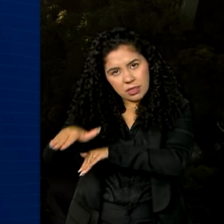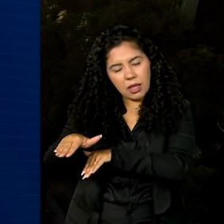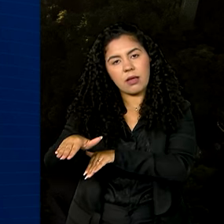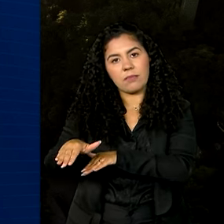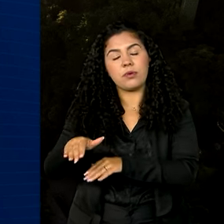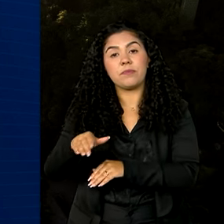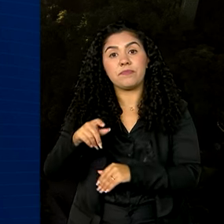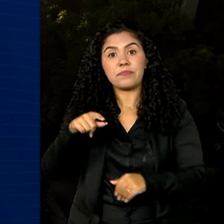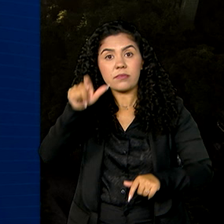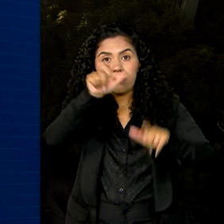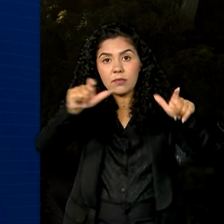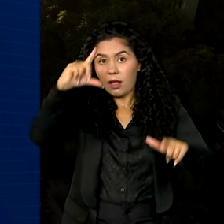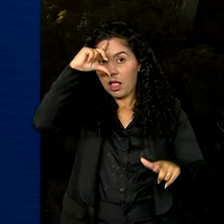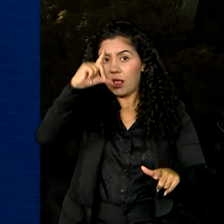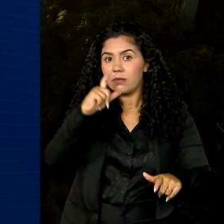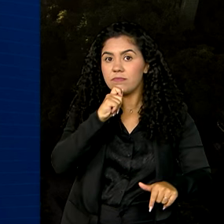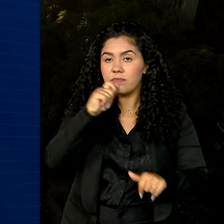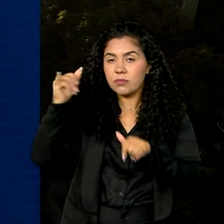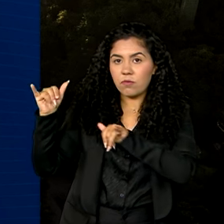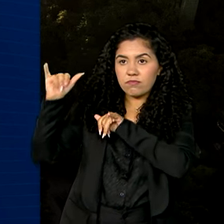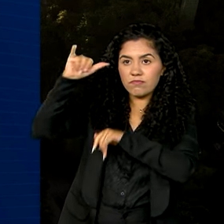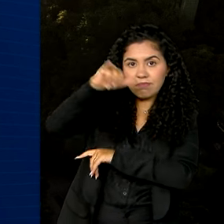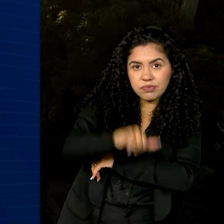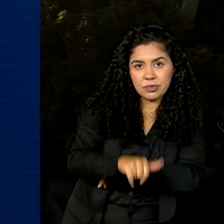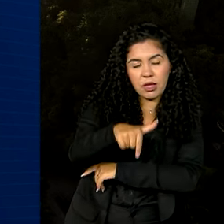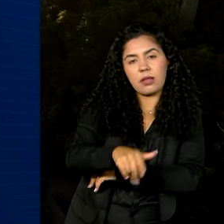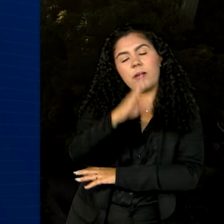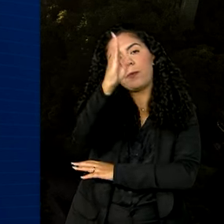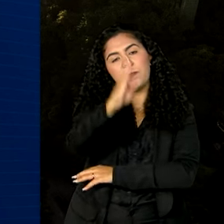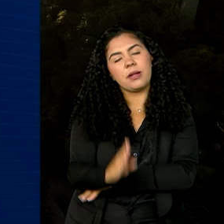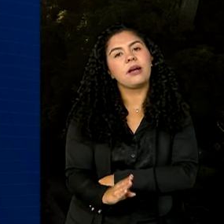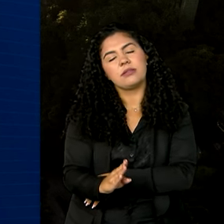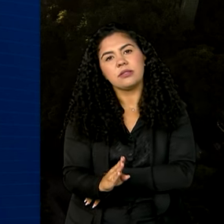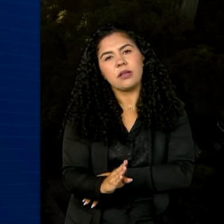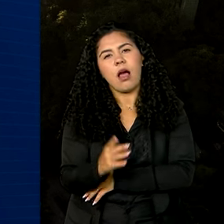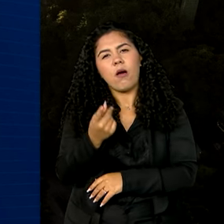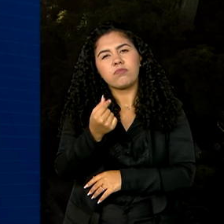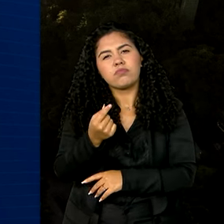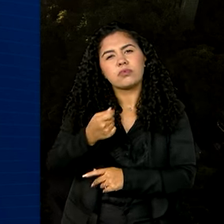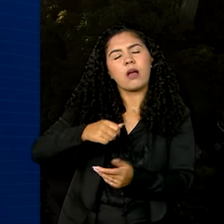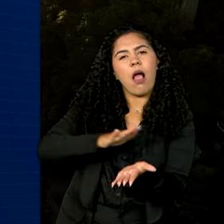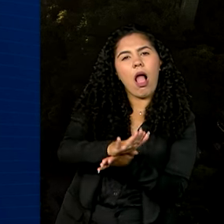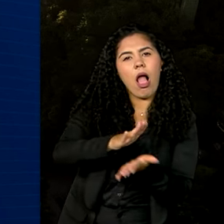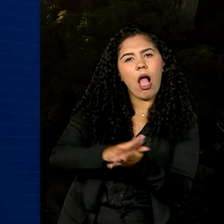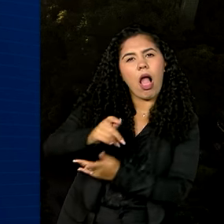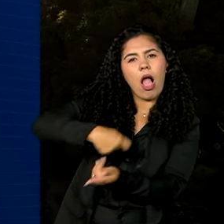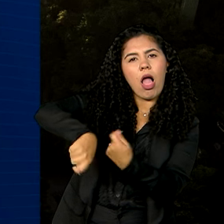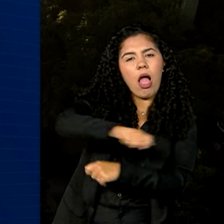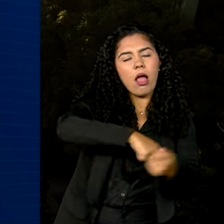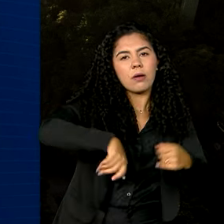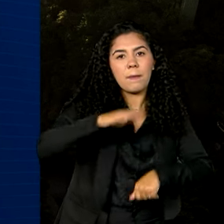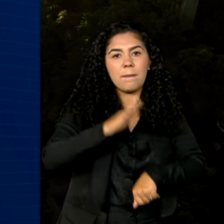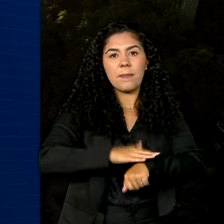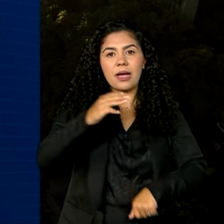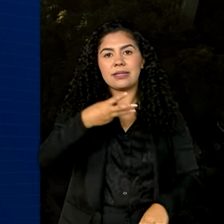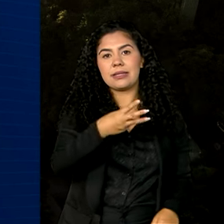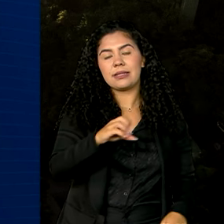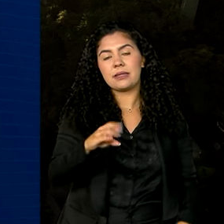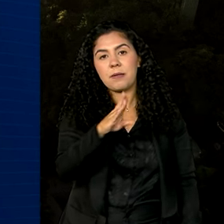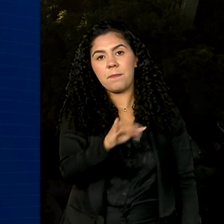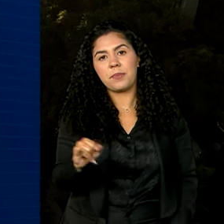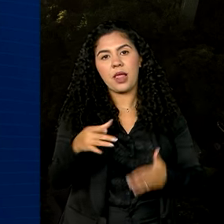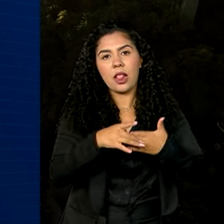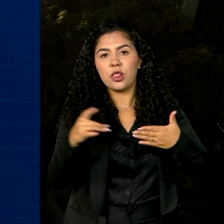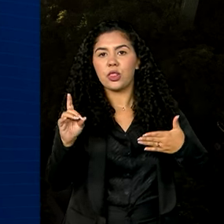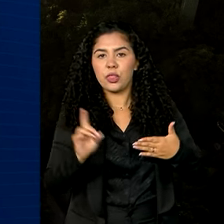os visitantes estrangeiros que desembarcaram no Brasil deixaram na economia do país mais de 30 bilhões de